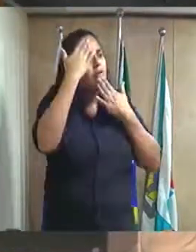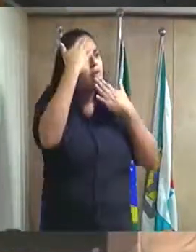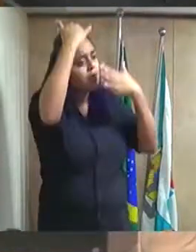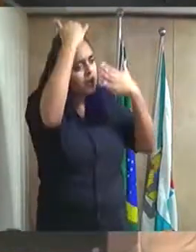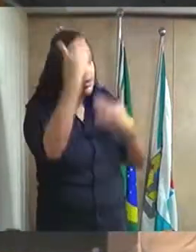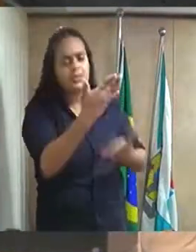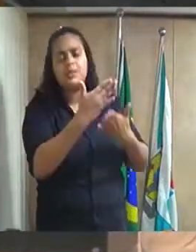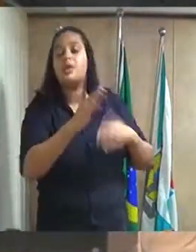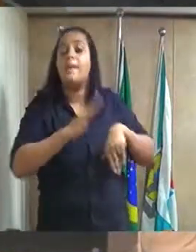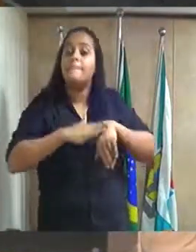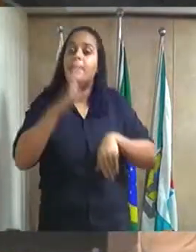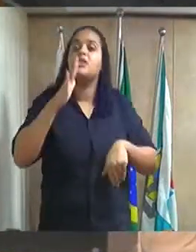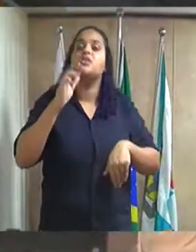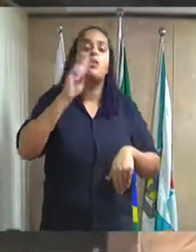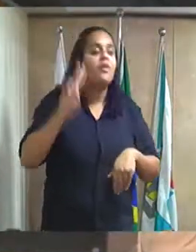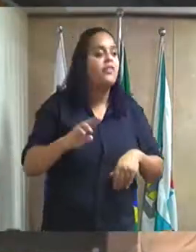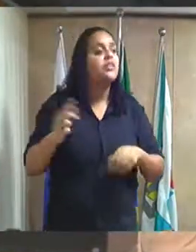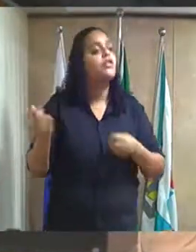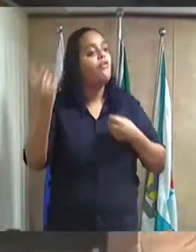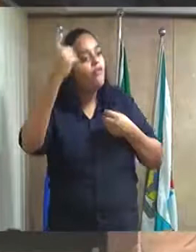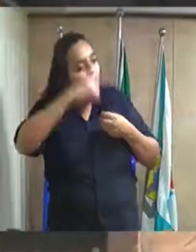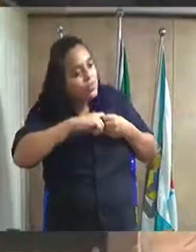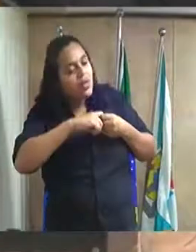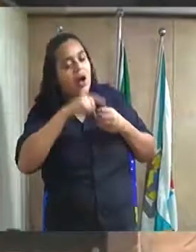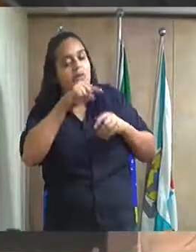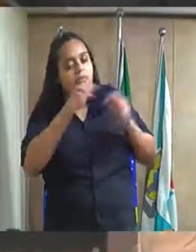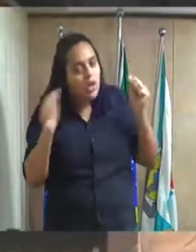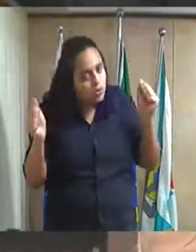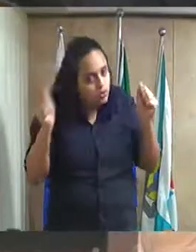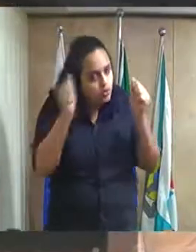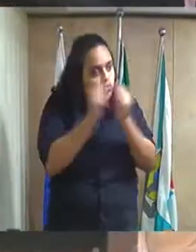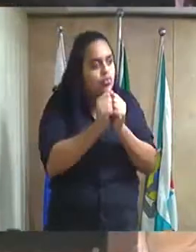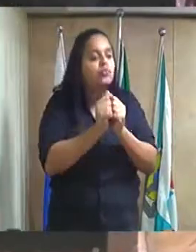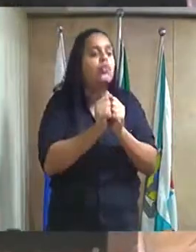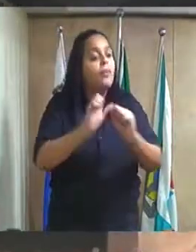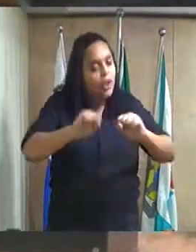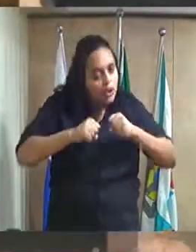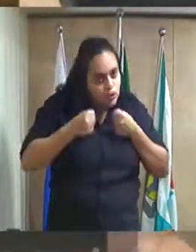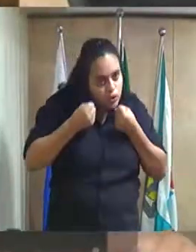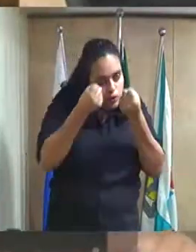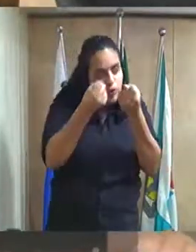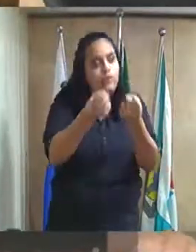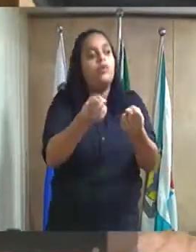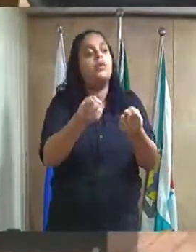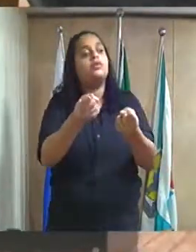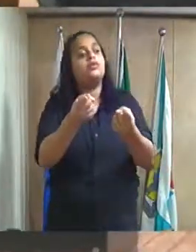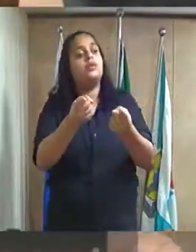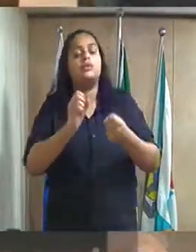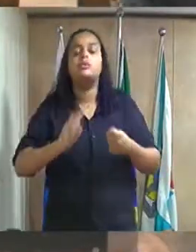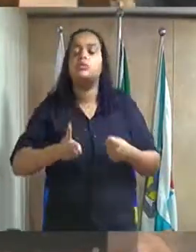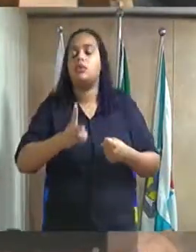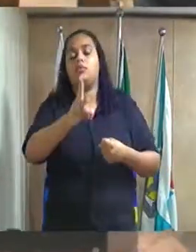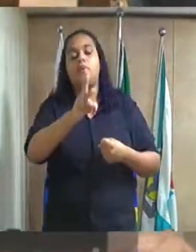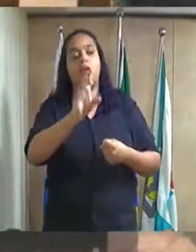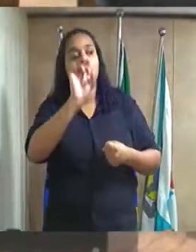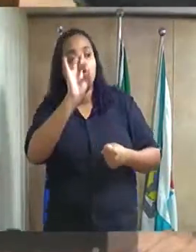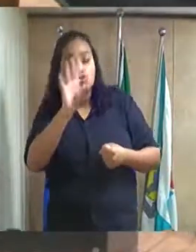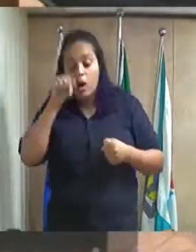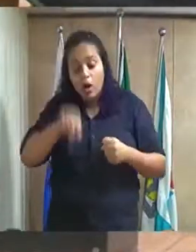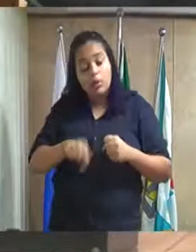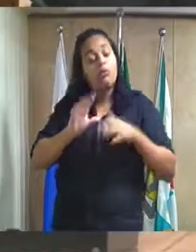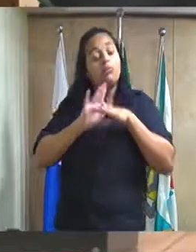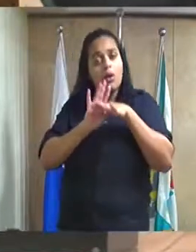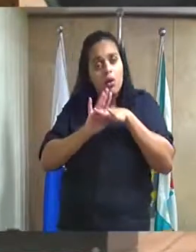por, mais uma vez, estar aqui nessa Casa, pelo empenho e sua dedicação, não só nessa Casa,